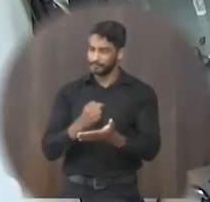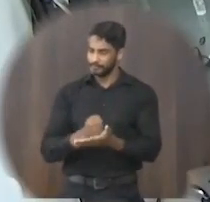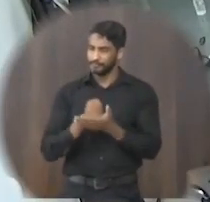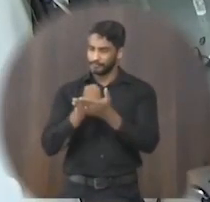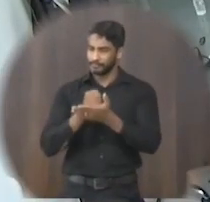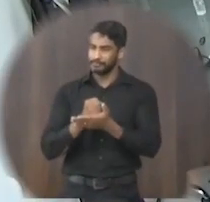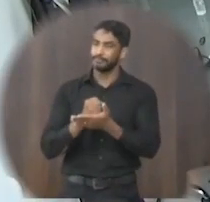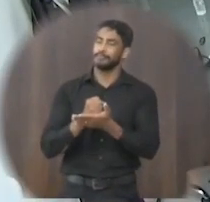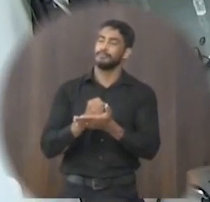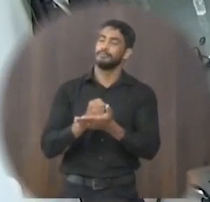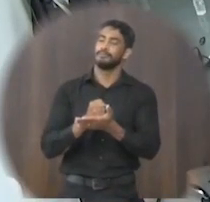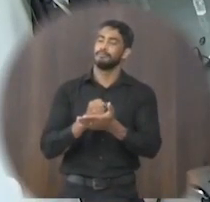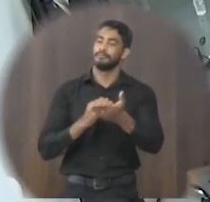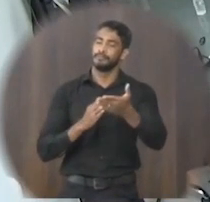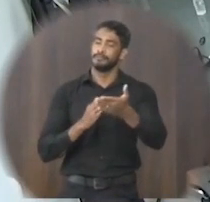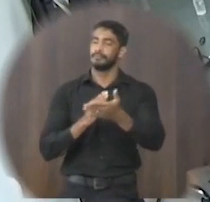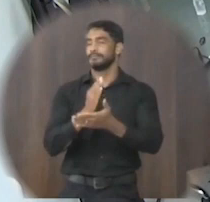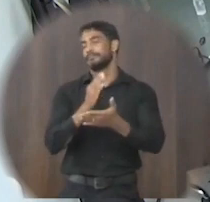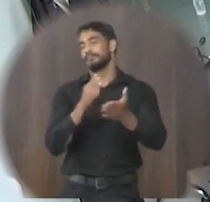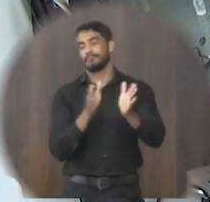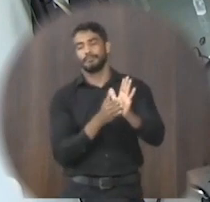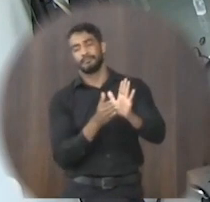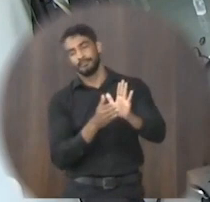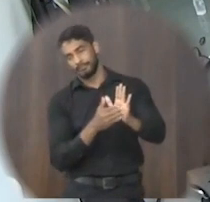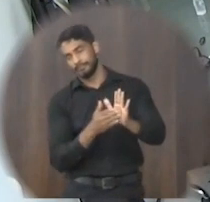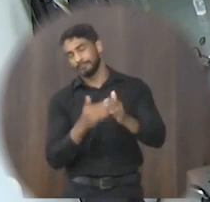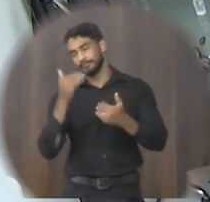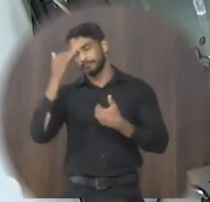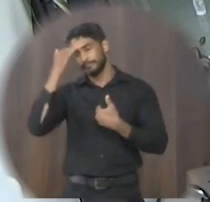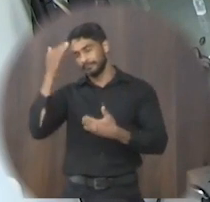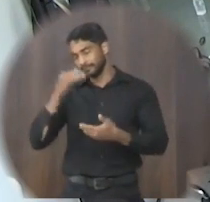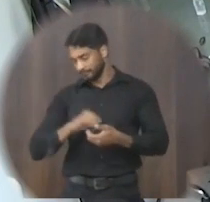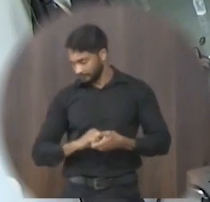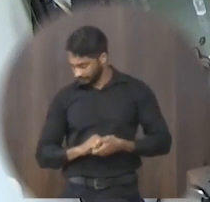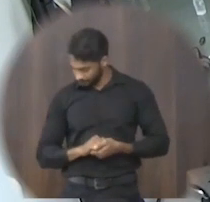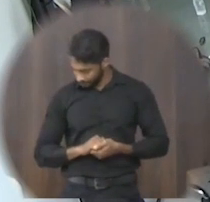apoio dos novos pares na aprovação da presente proposição desde já agradeço